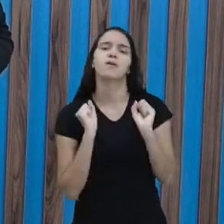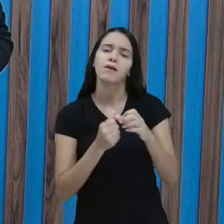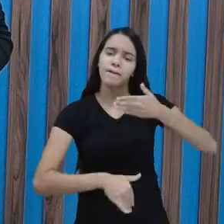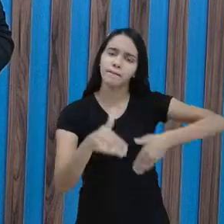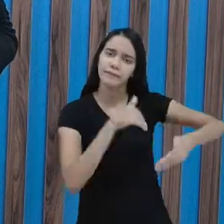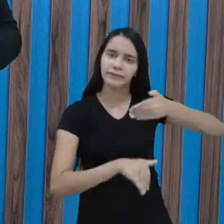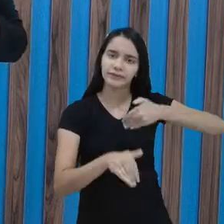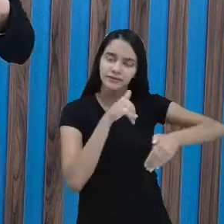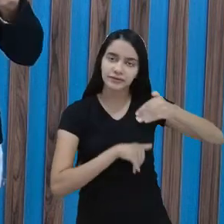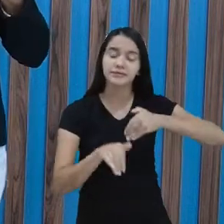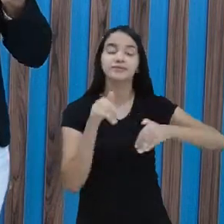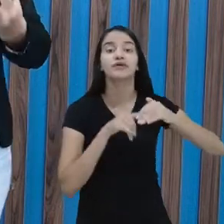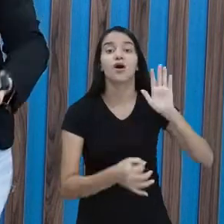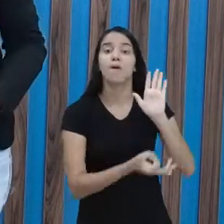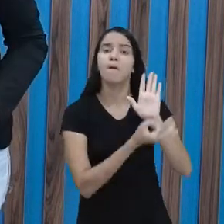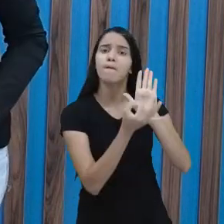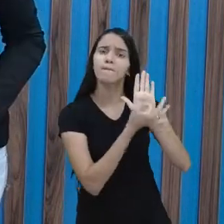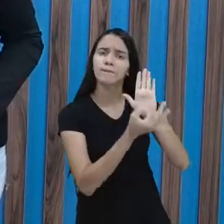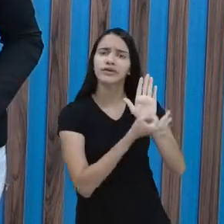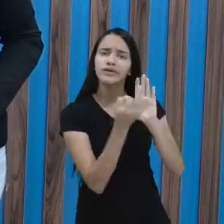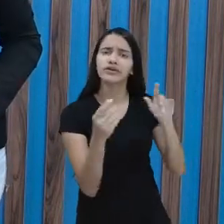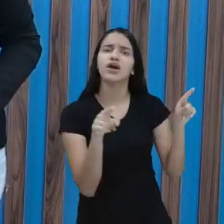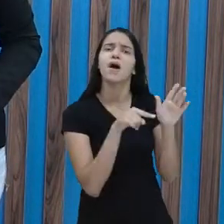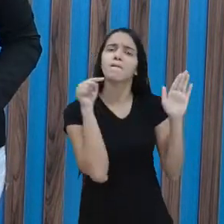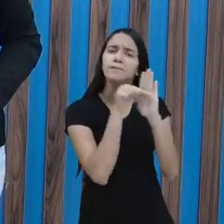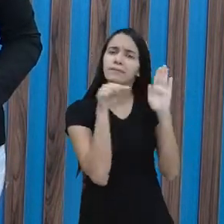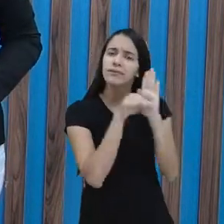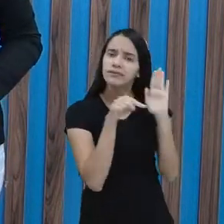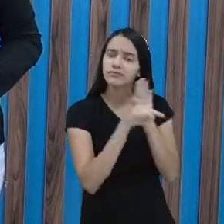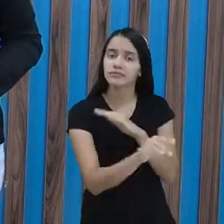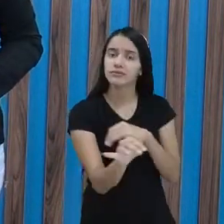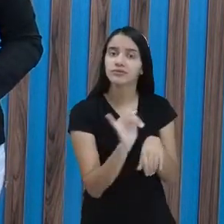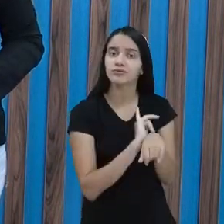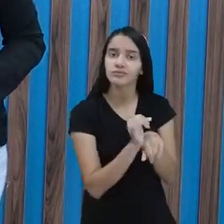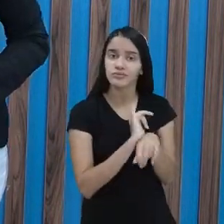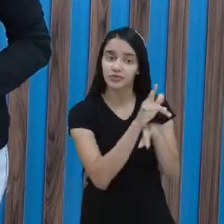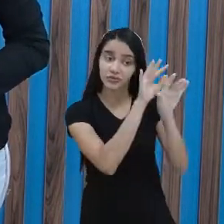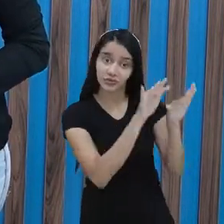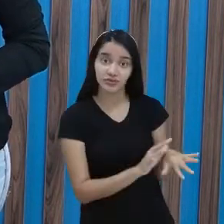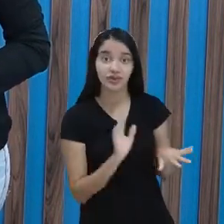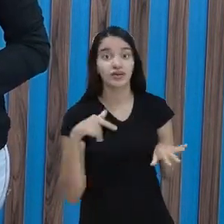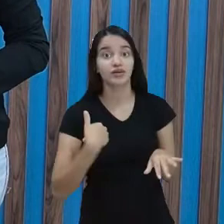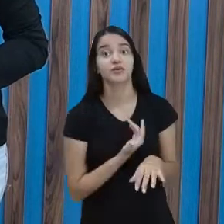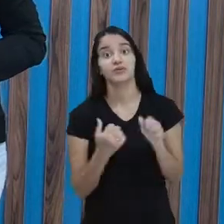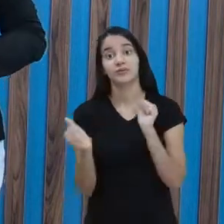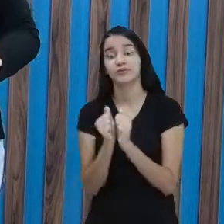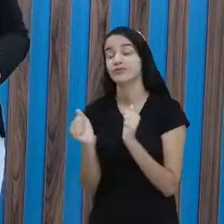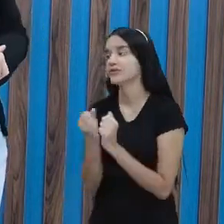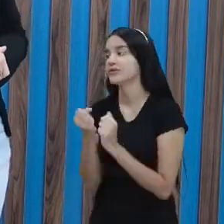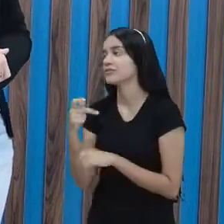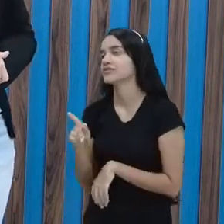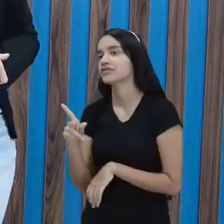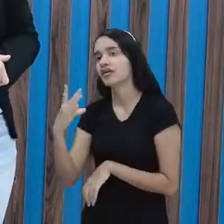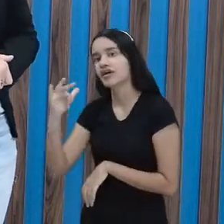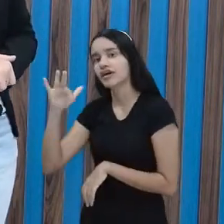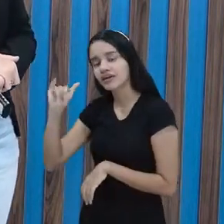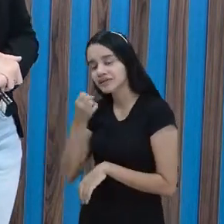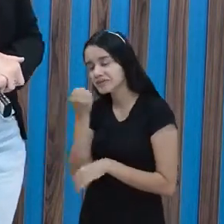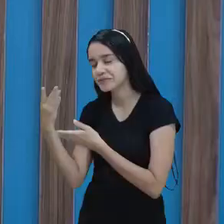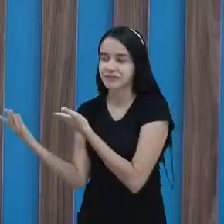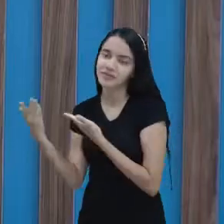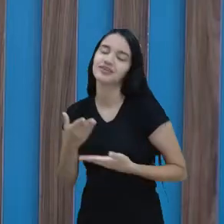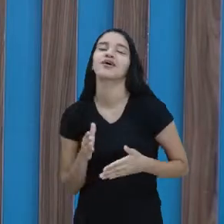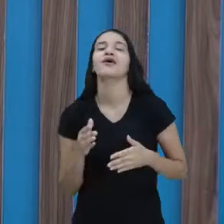participar, mandar sugestões, fazer perguntas. Conosco no chat está a professora Kátia. Bem-vinda, professora Kátia.